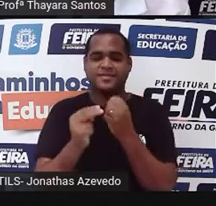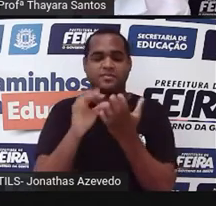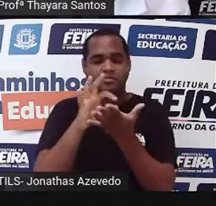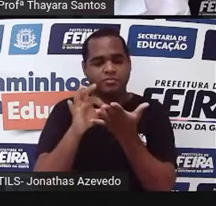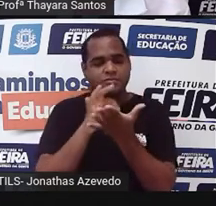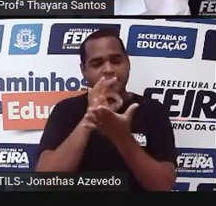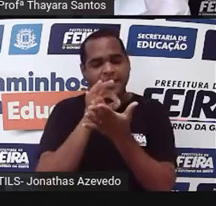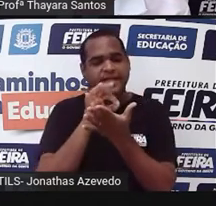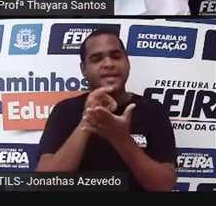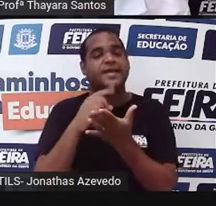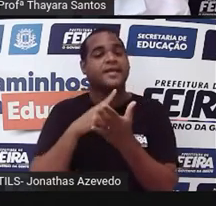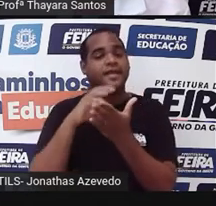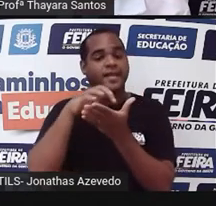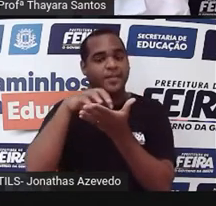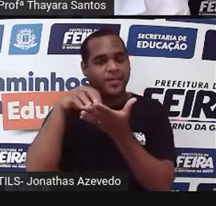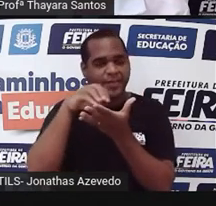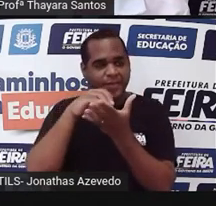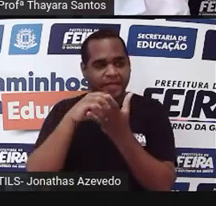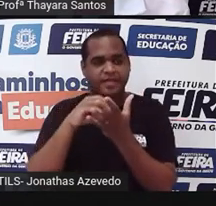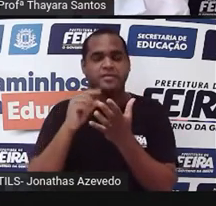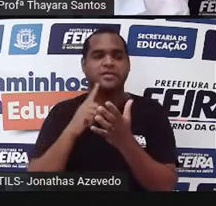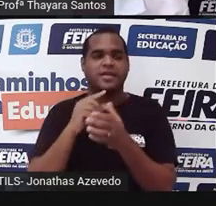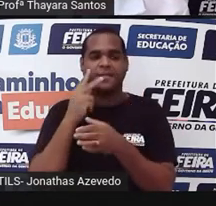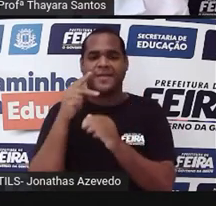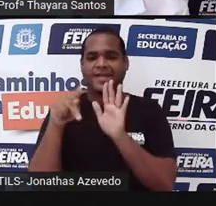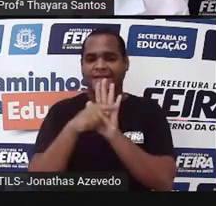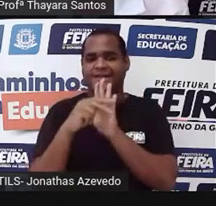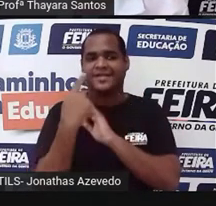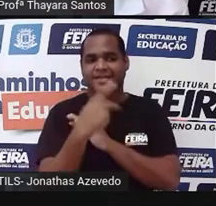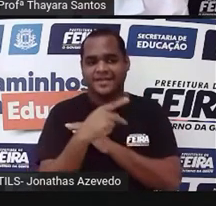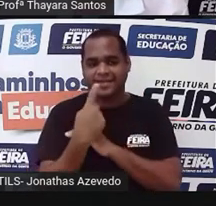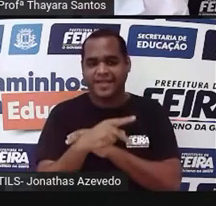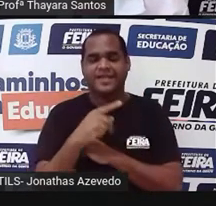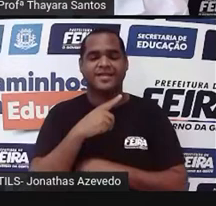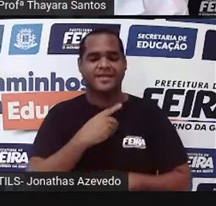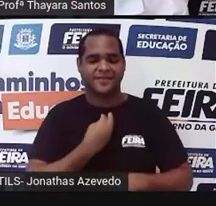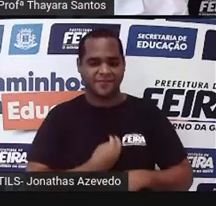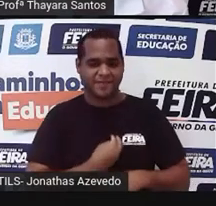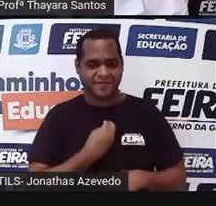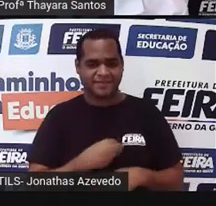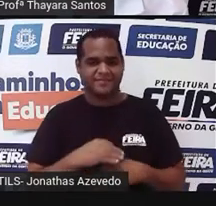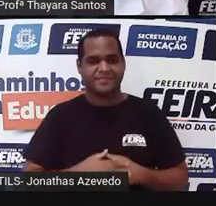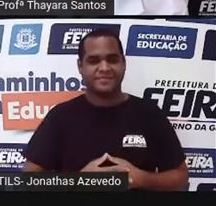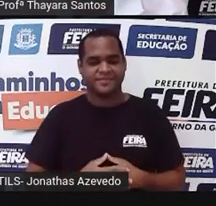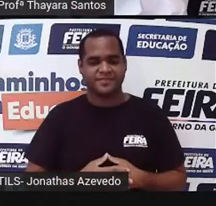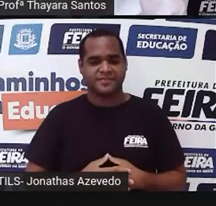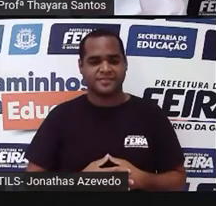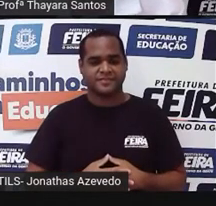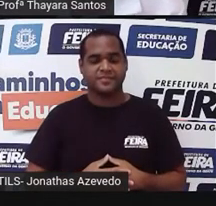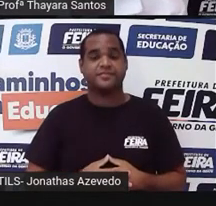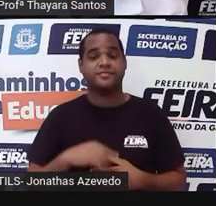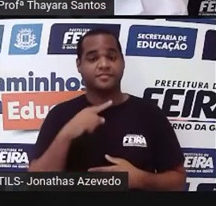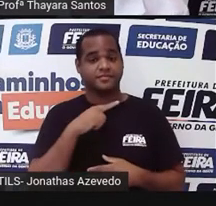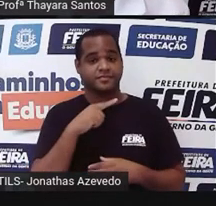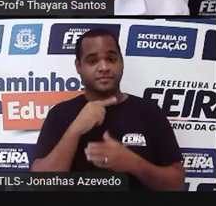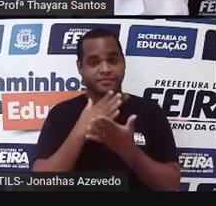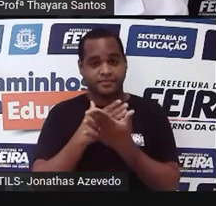E essa semente vai estar na própria planta, né? Essa semente vai estar aqui nesse